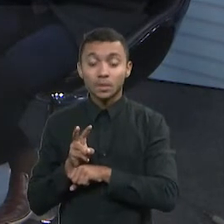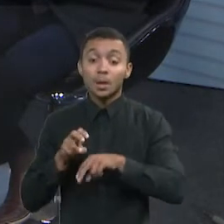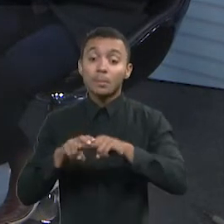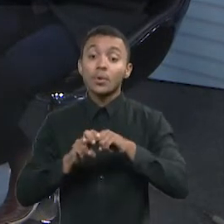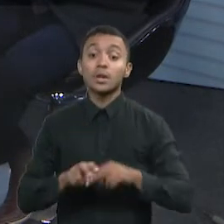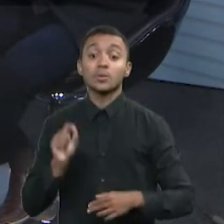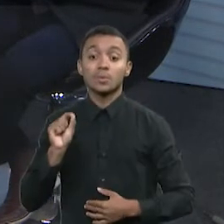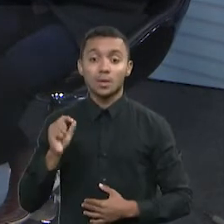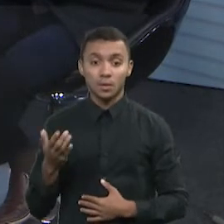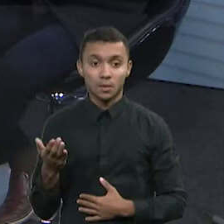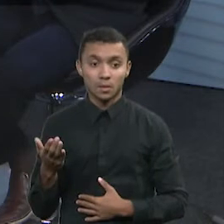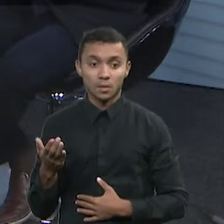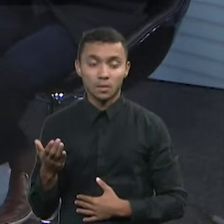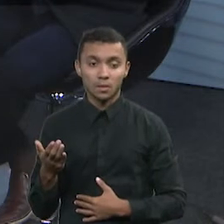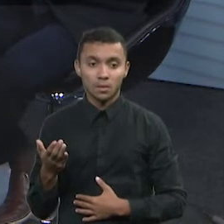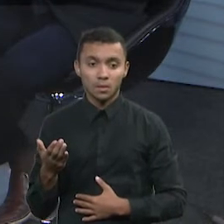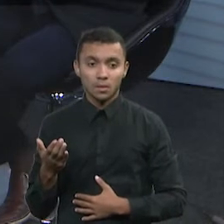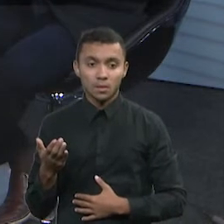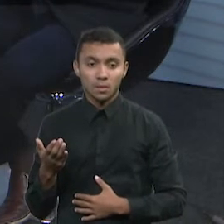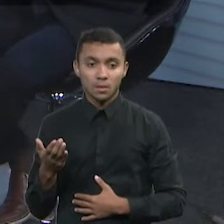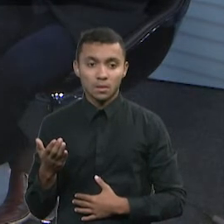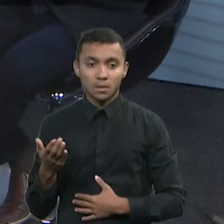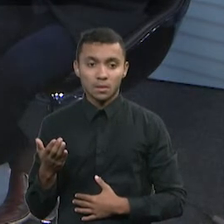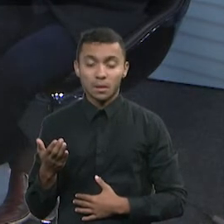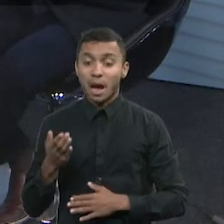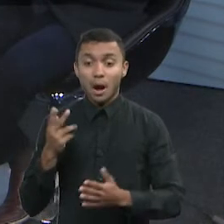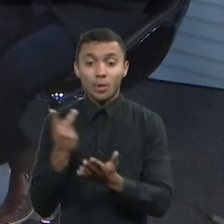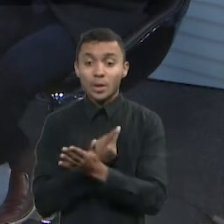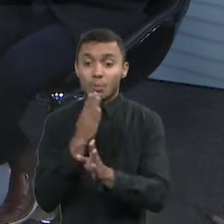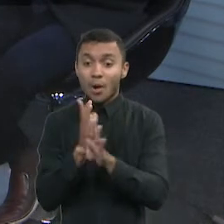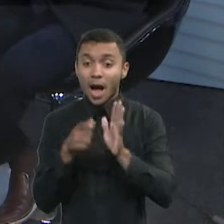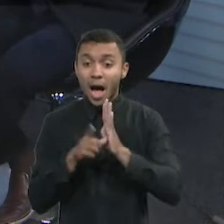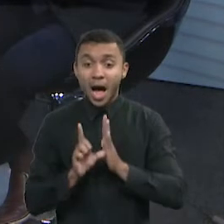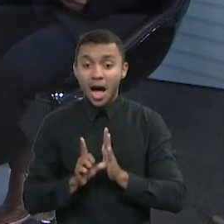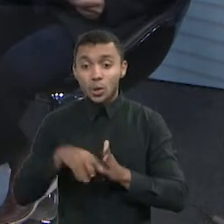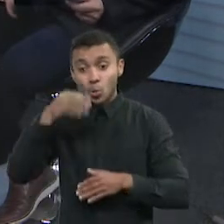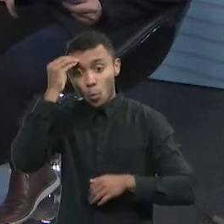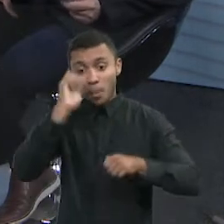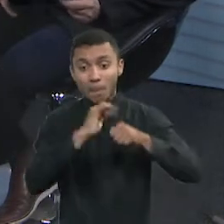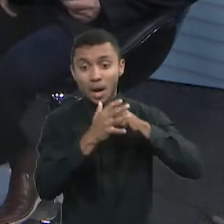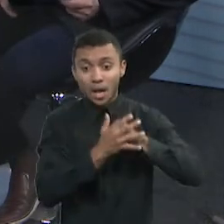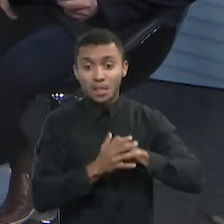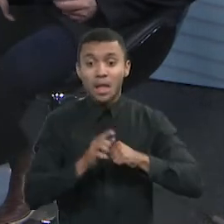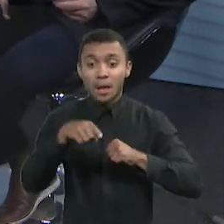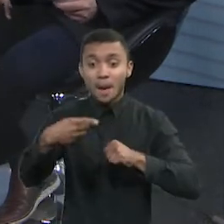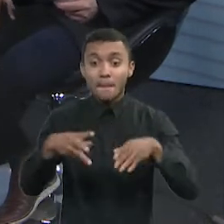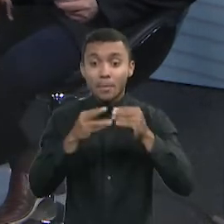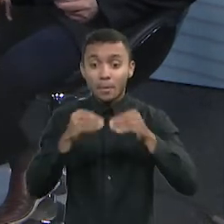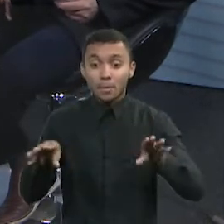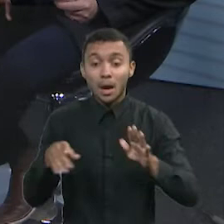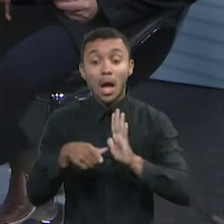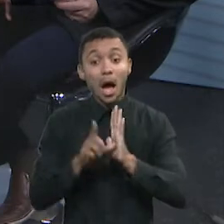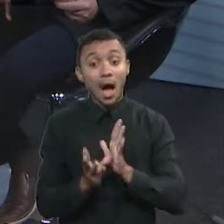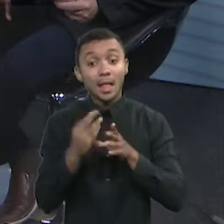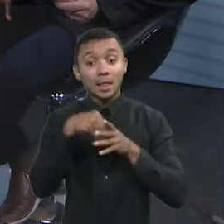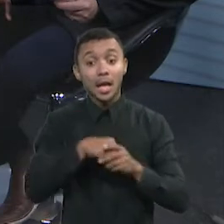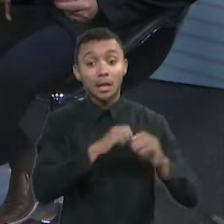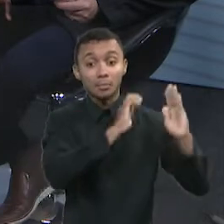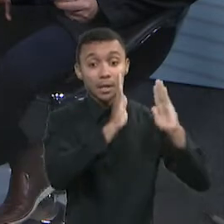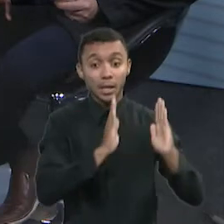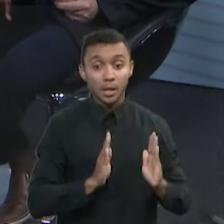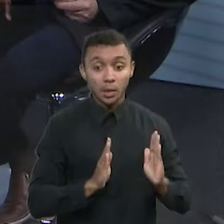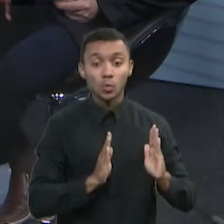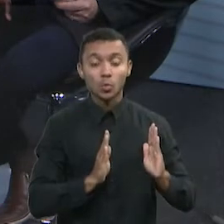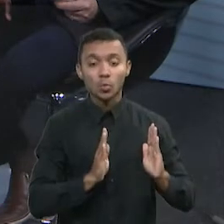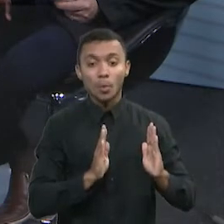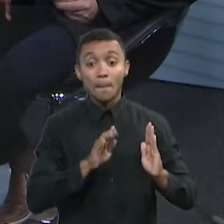porque reflete-se no verdadeiro impacto da pandemia. Nós tivemos um impacto imediato, que foi no curso da pandemia, e nós tivemos um impacto